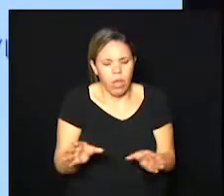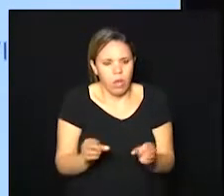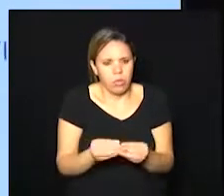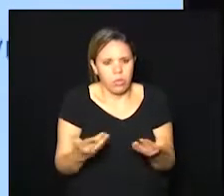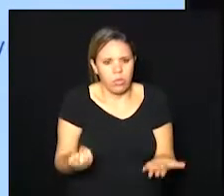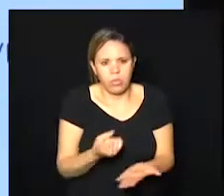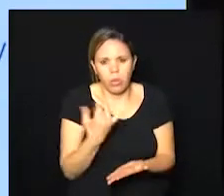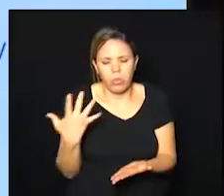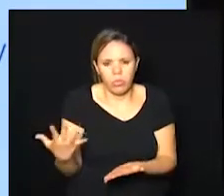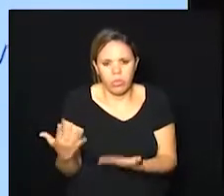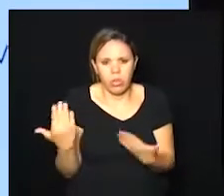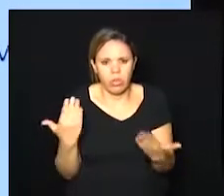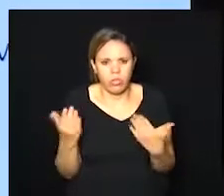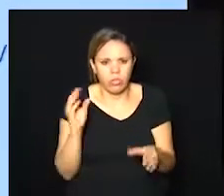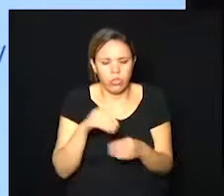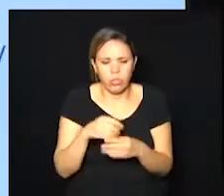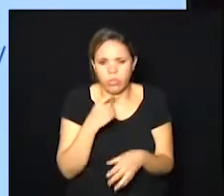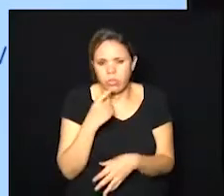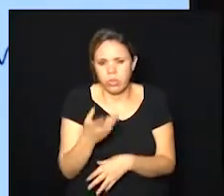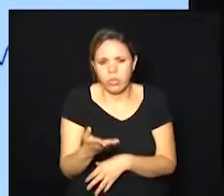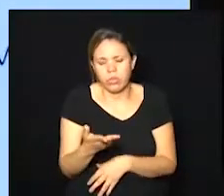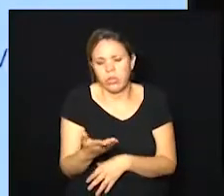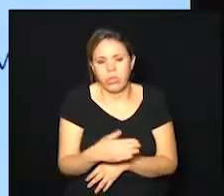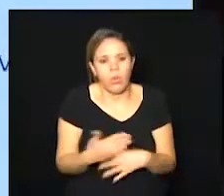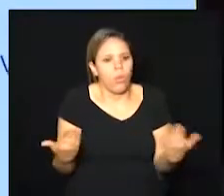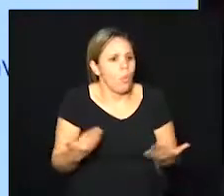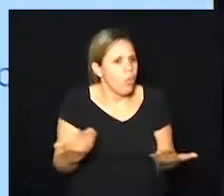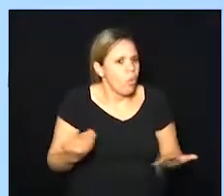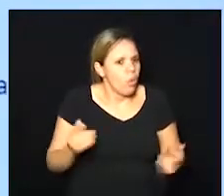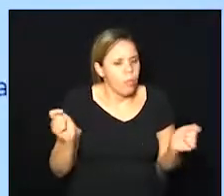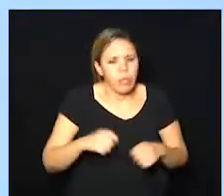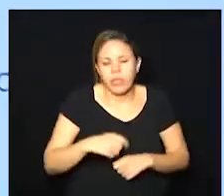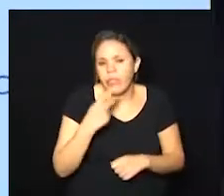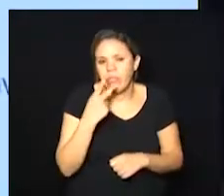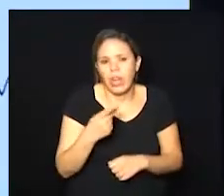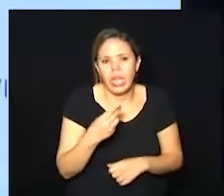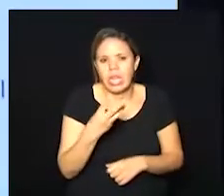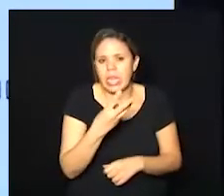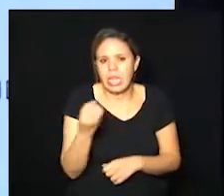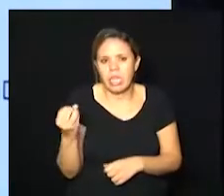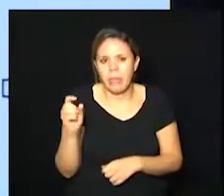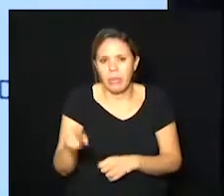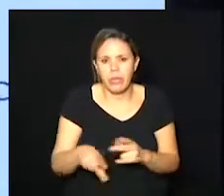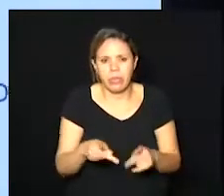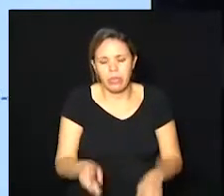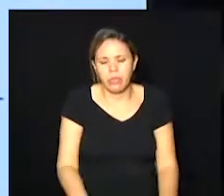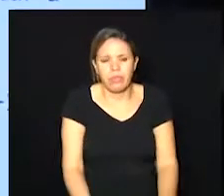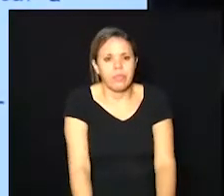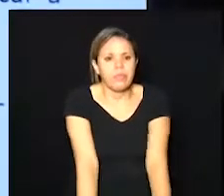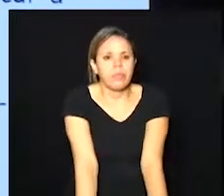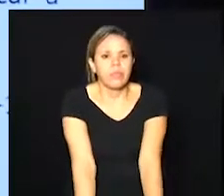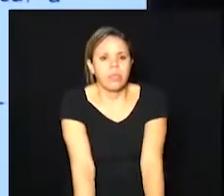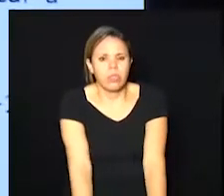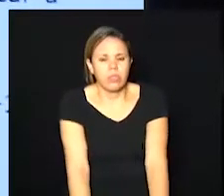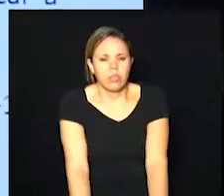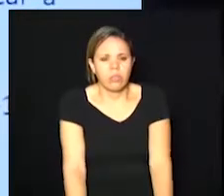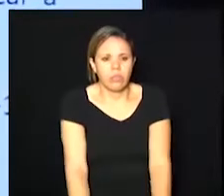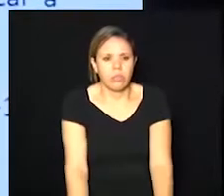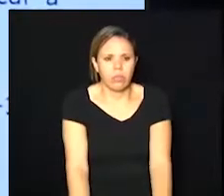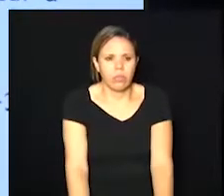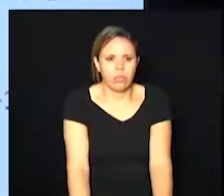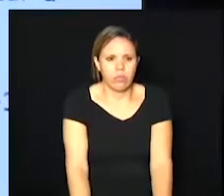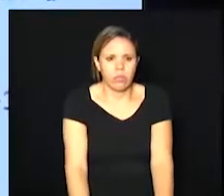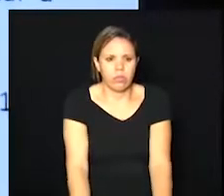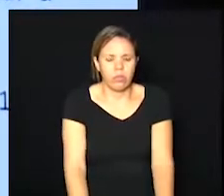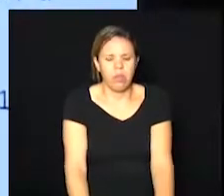indicando hoje nós poderíamos dizer em torno de 30 mil pessoas veja como os números